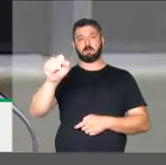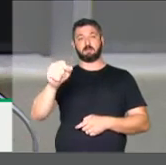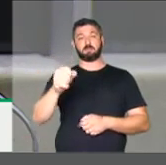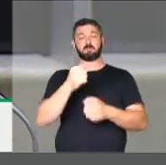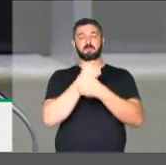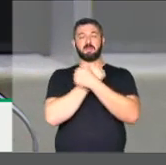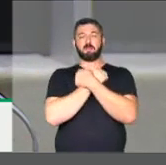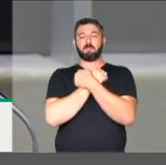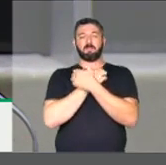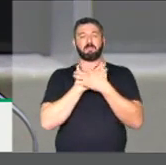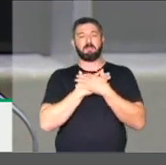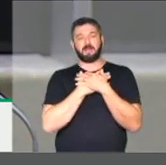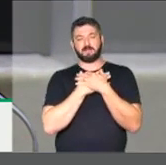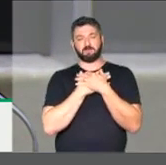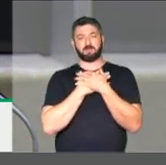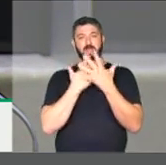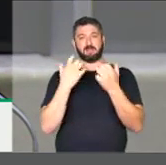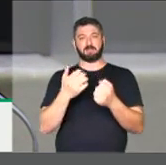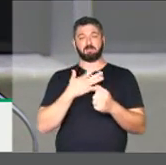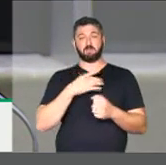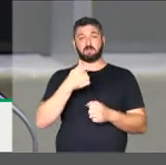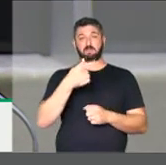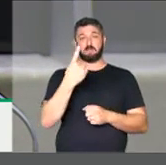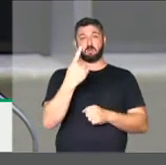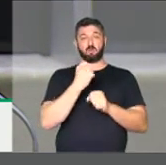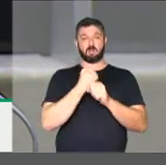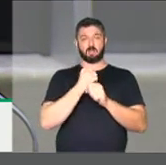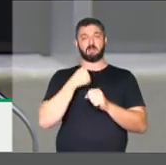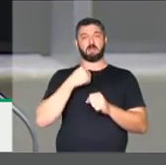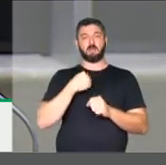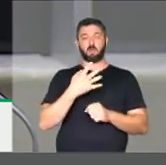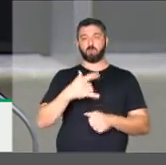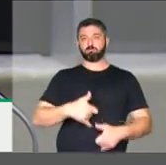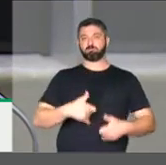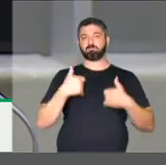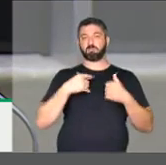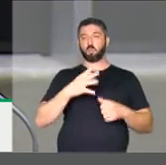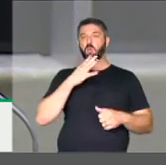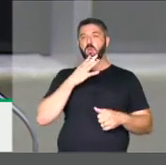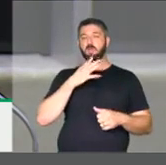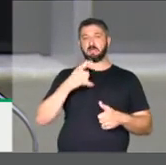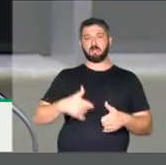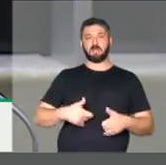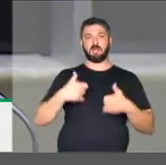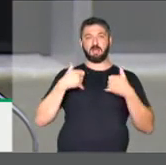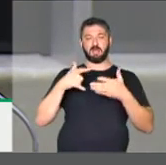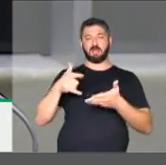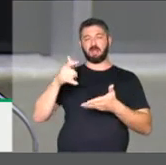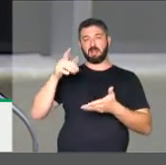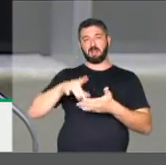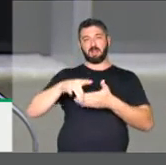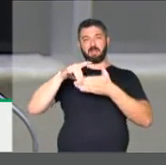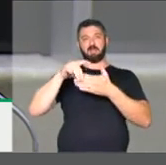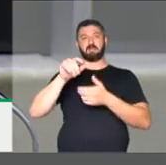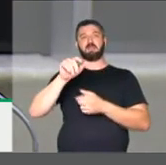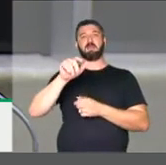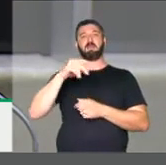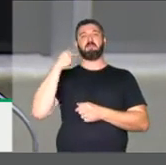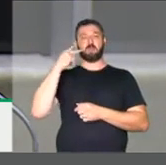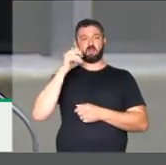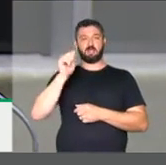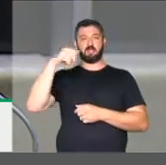braços abertos. 71 anos, tive orgulho de conhecer a liderança da vereadora Angélica, que tenho certeza